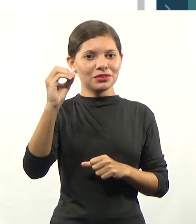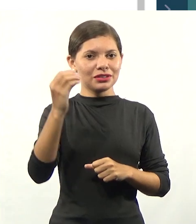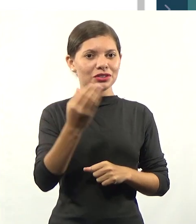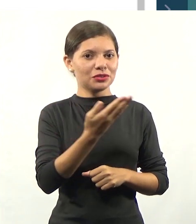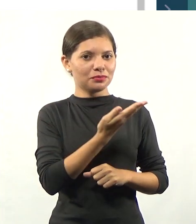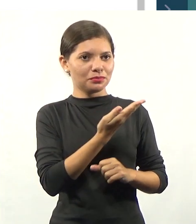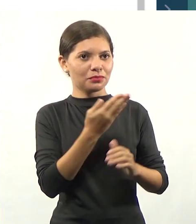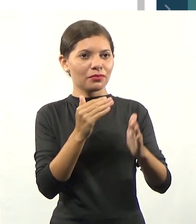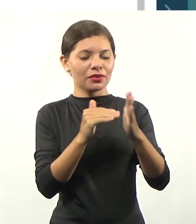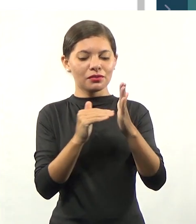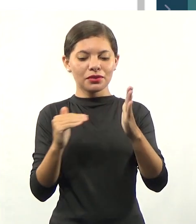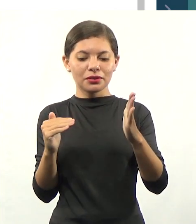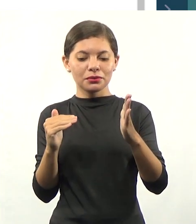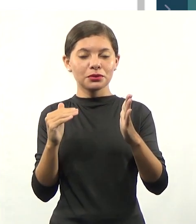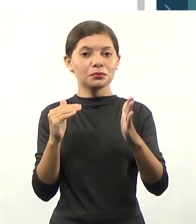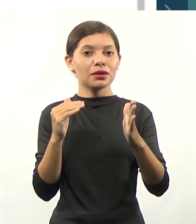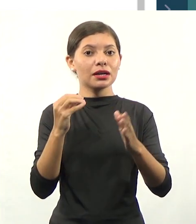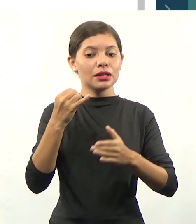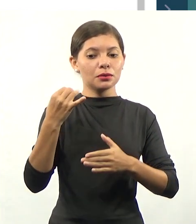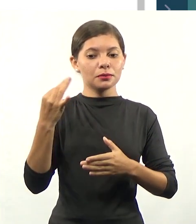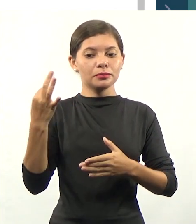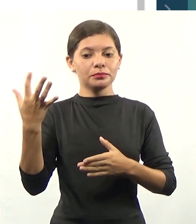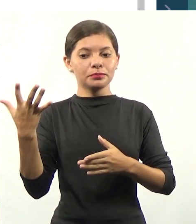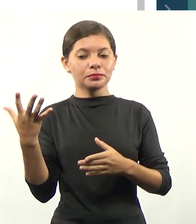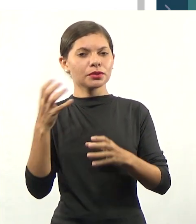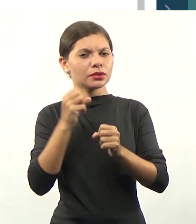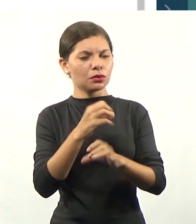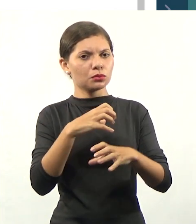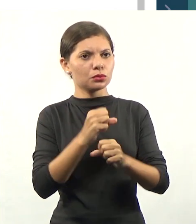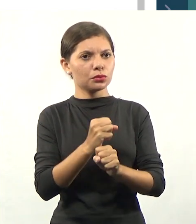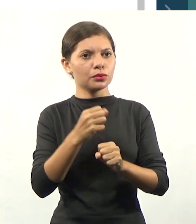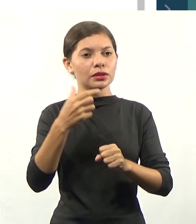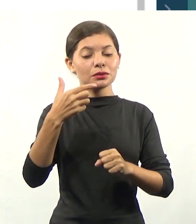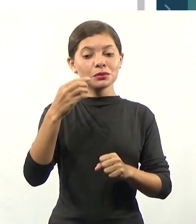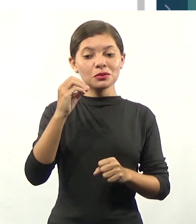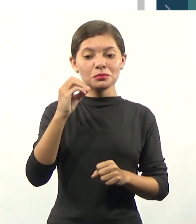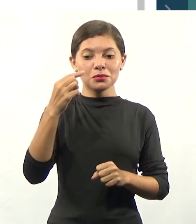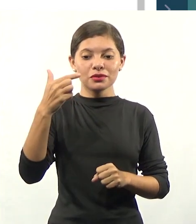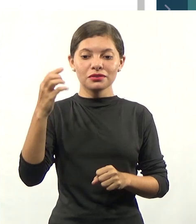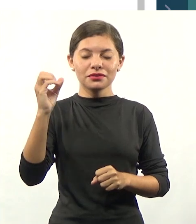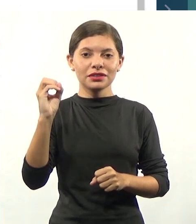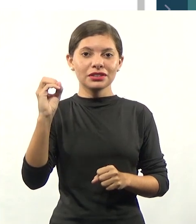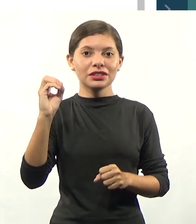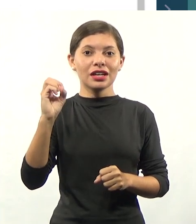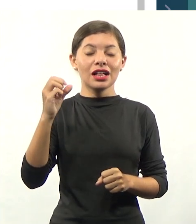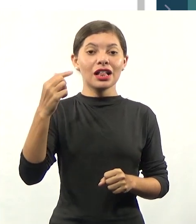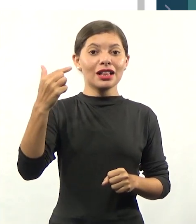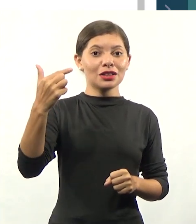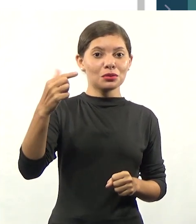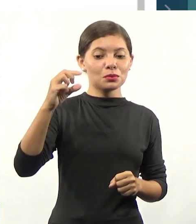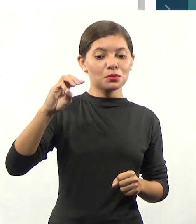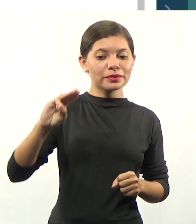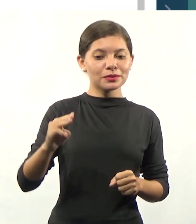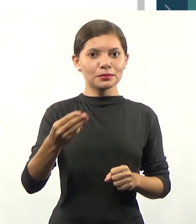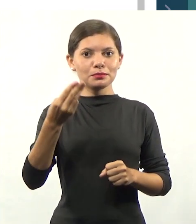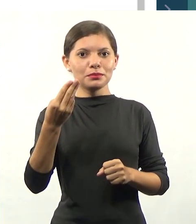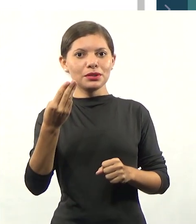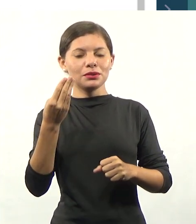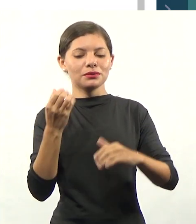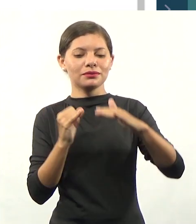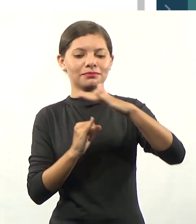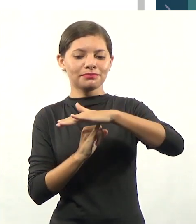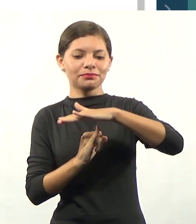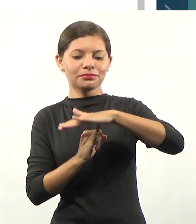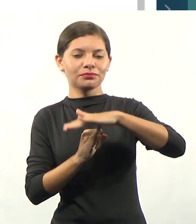Em 2020, a gente tinha aí aproximadamente 2.457 instituições de ensino superior,